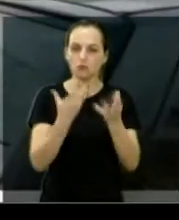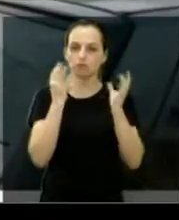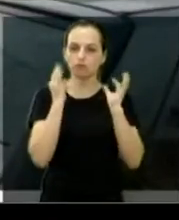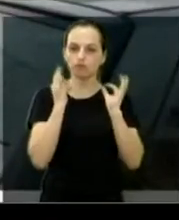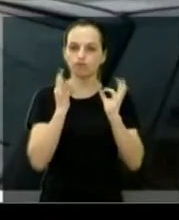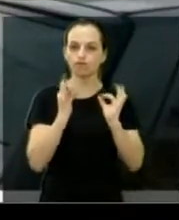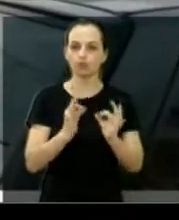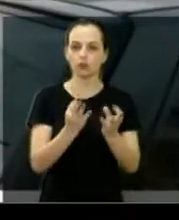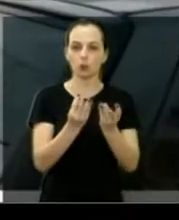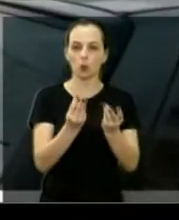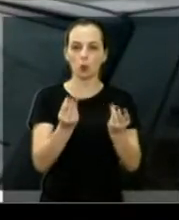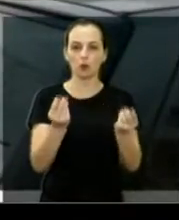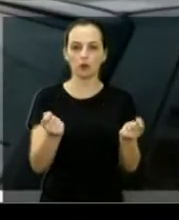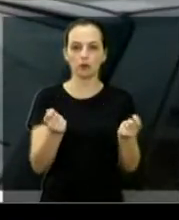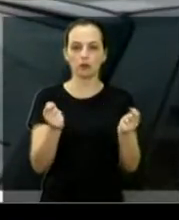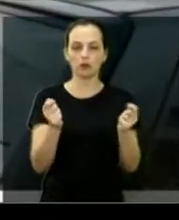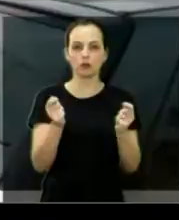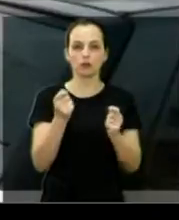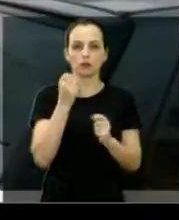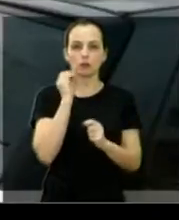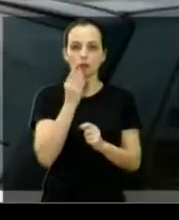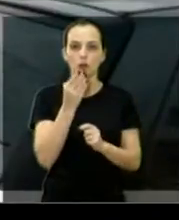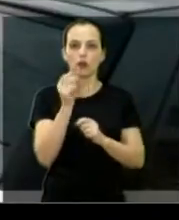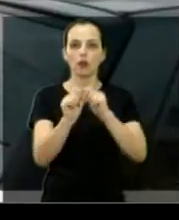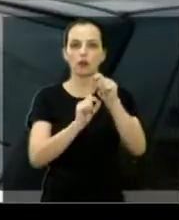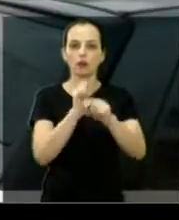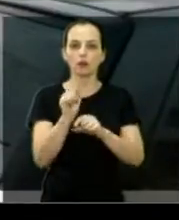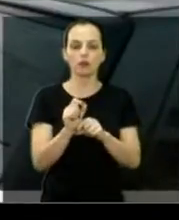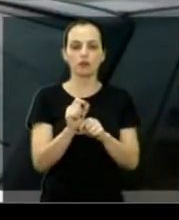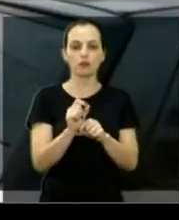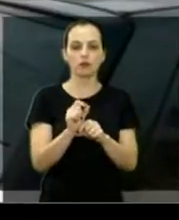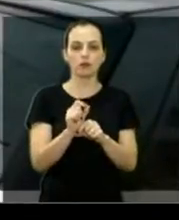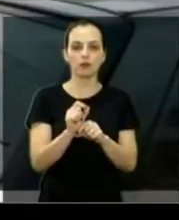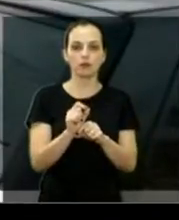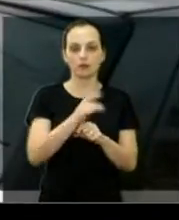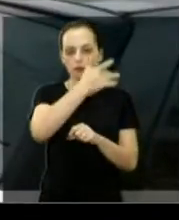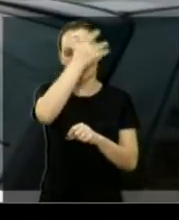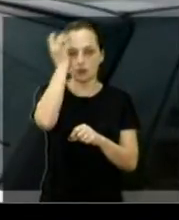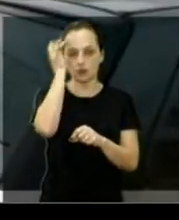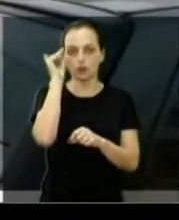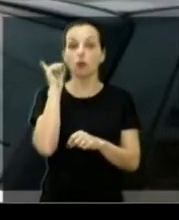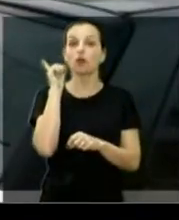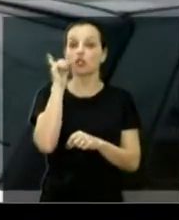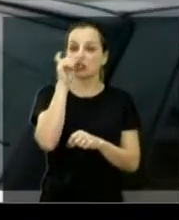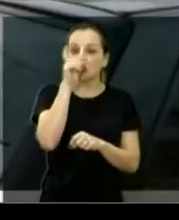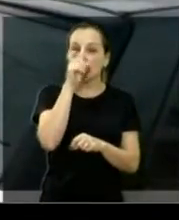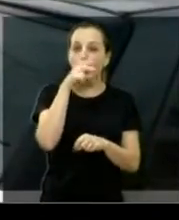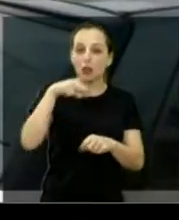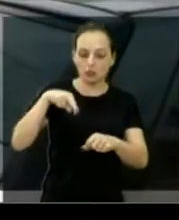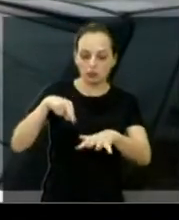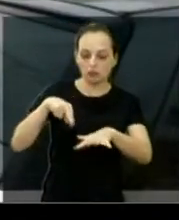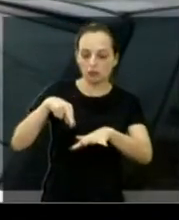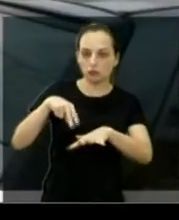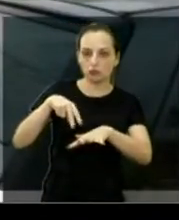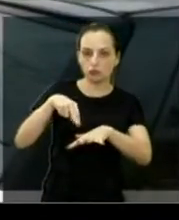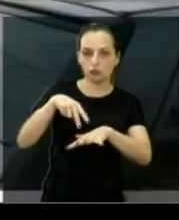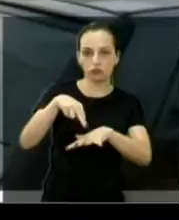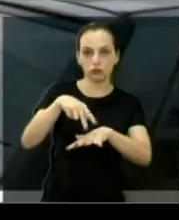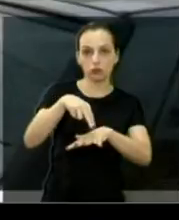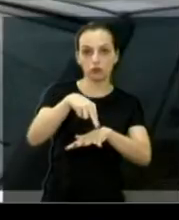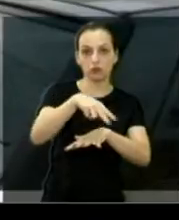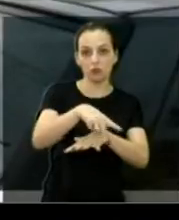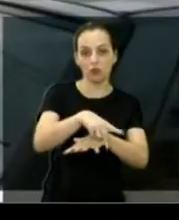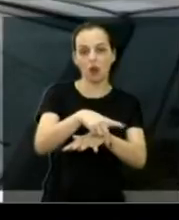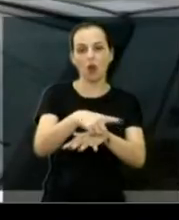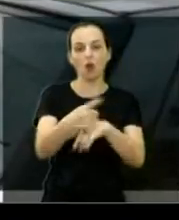e nós detectamos a dificuldade que as pessoas tinham de fazer aquela travessia. trata-se de uma